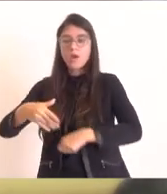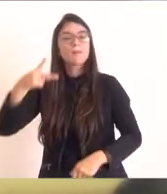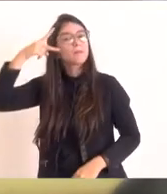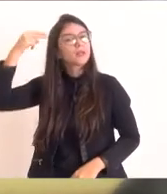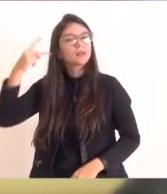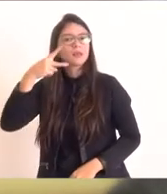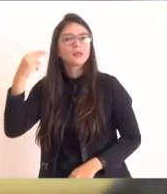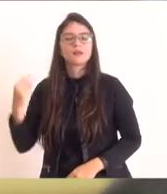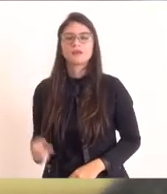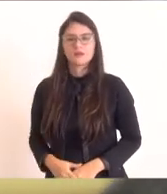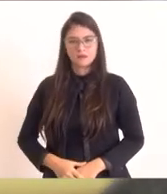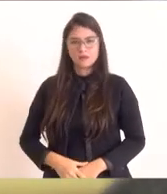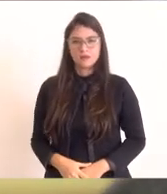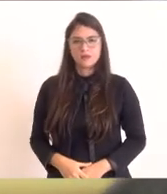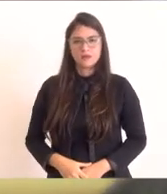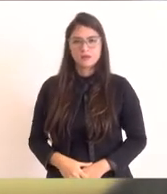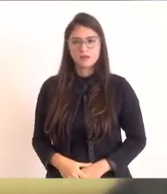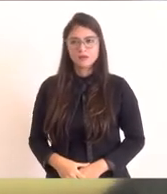César Rodrigues. Por favor.